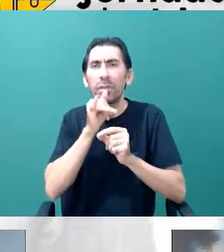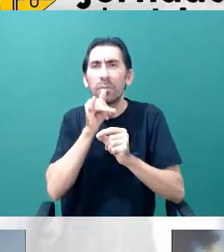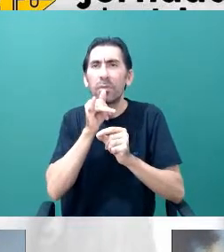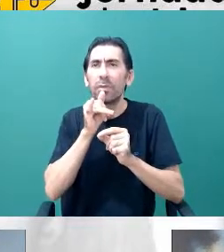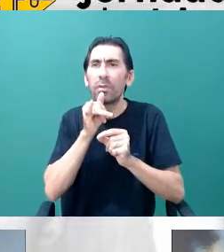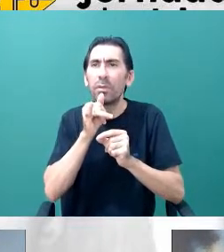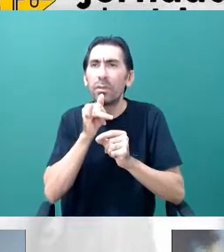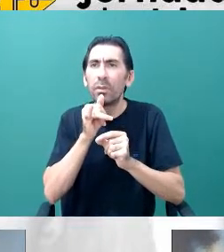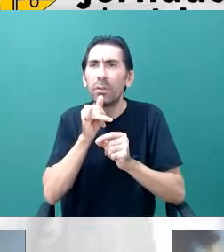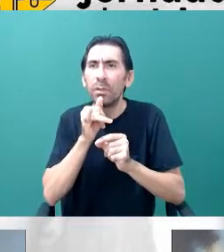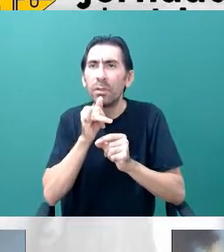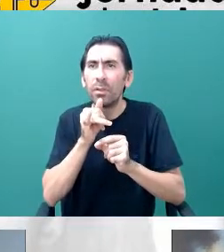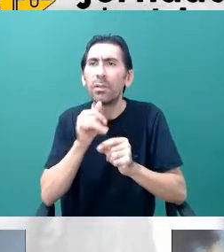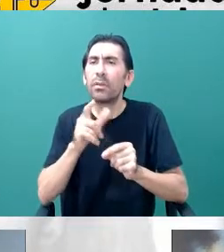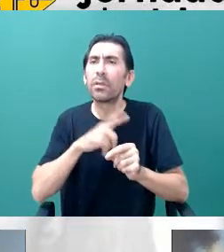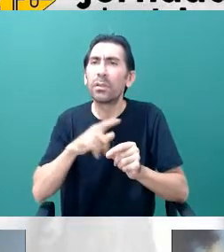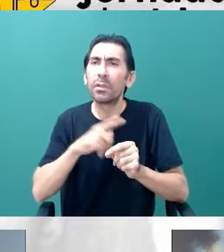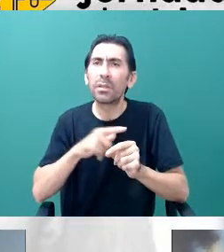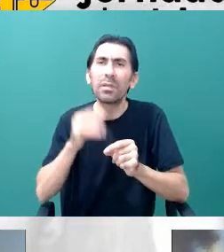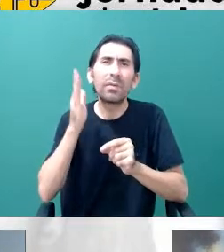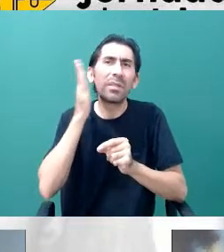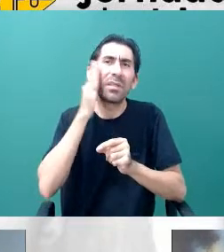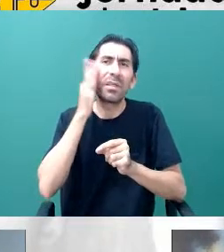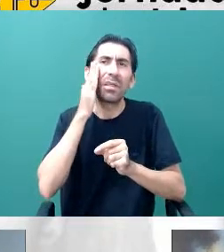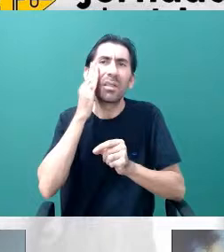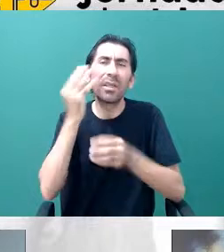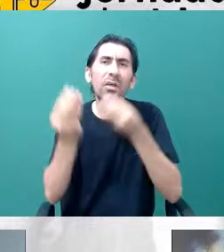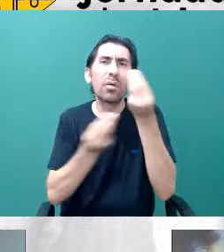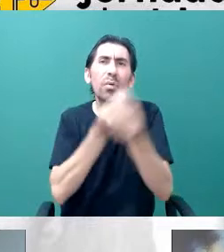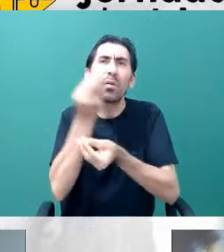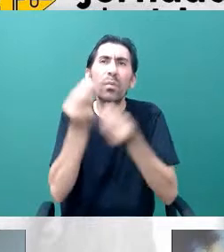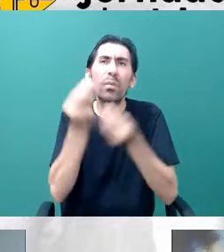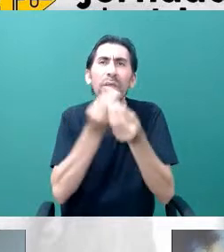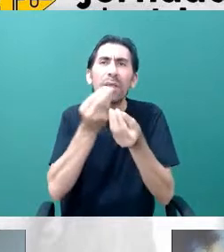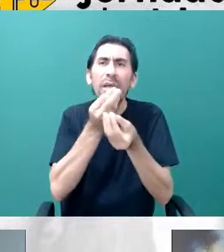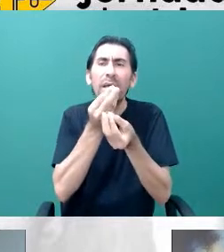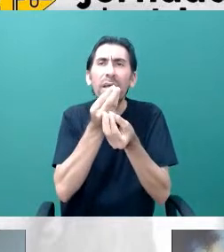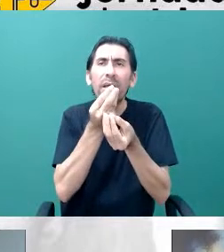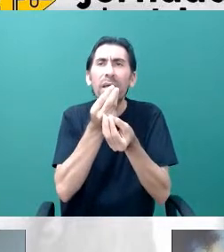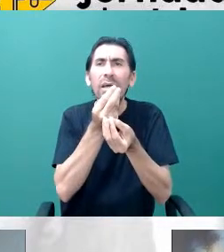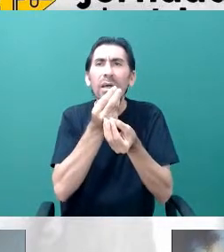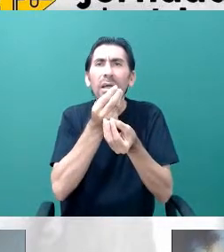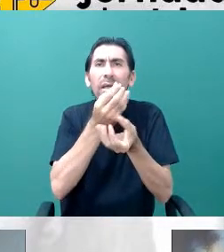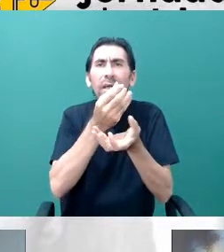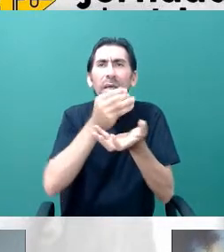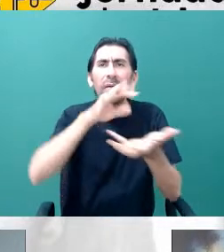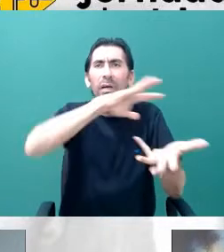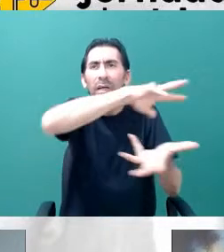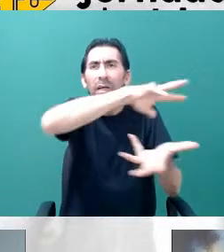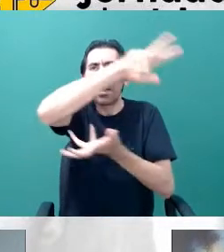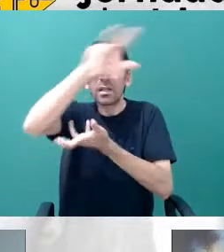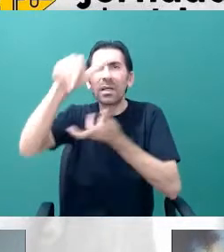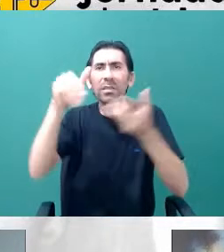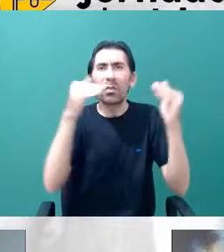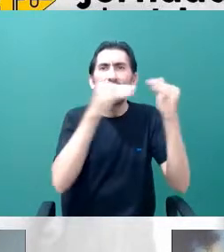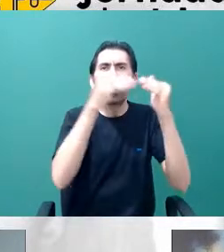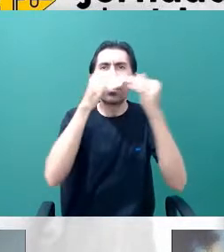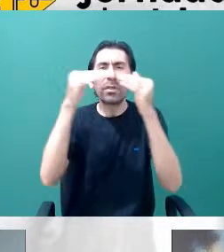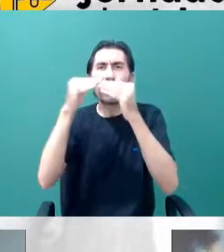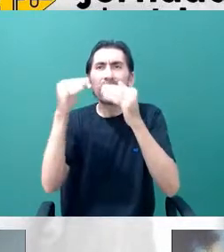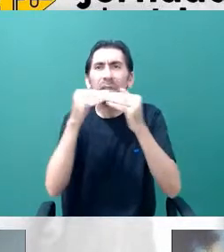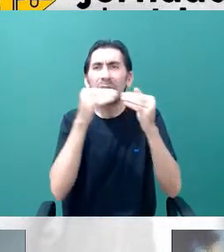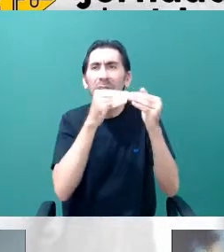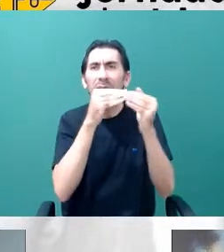onde você tenta entender um espectro de uma galáxia como uma combinação linear dos espectros de várias